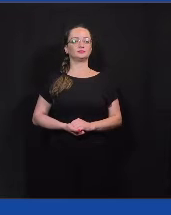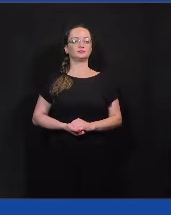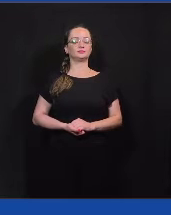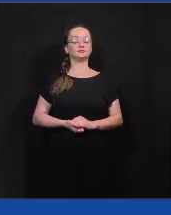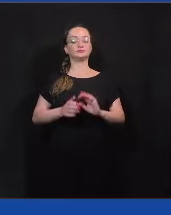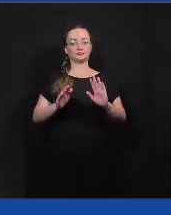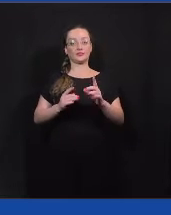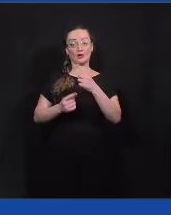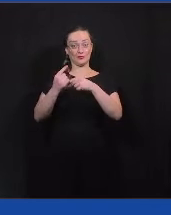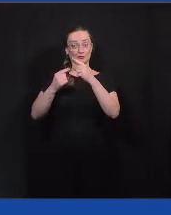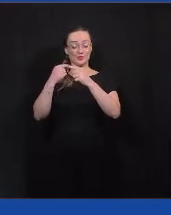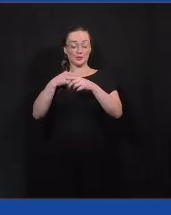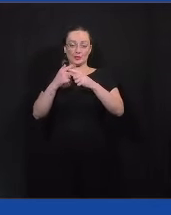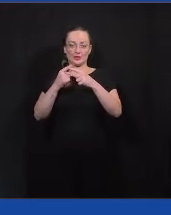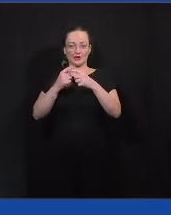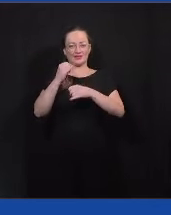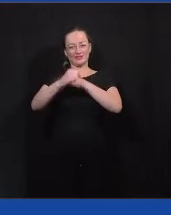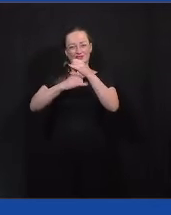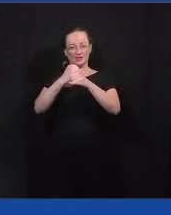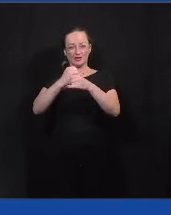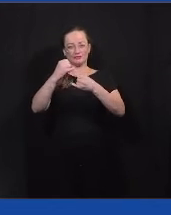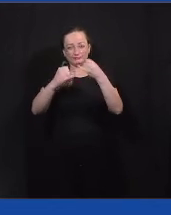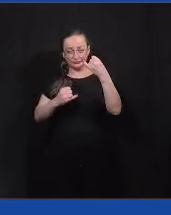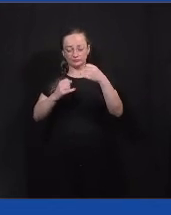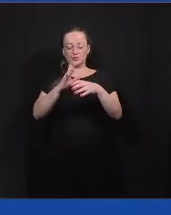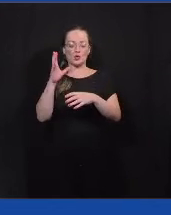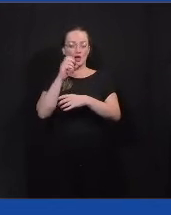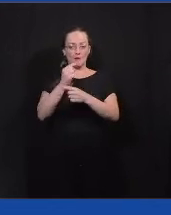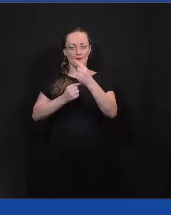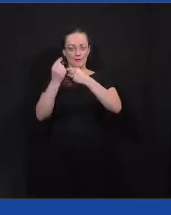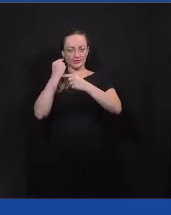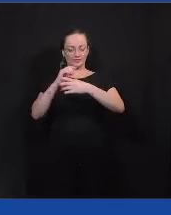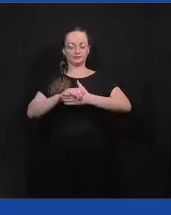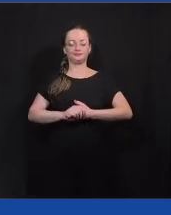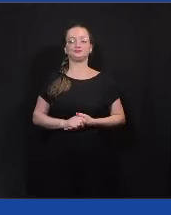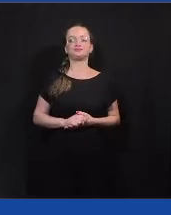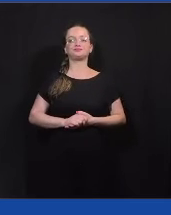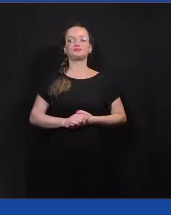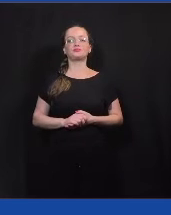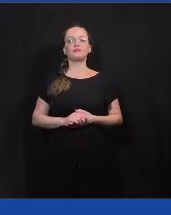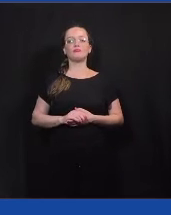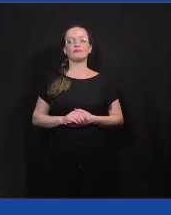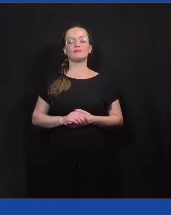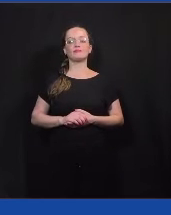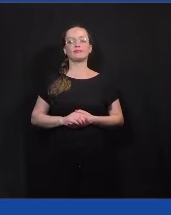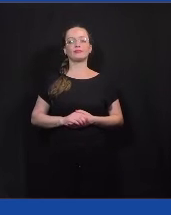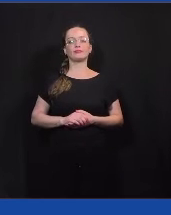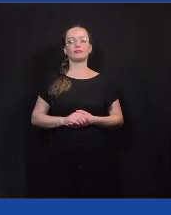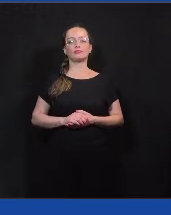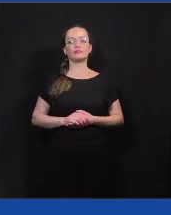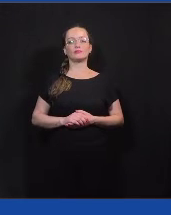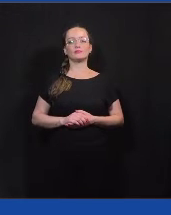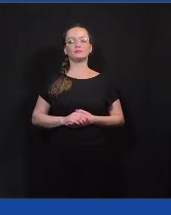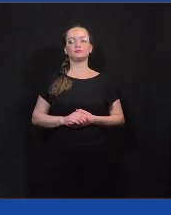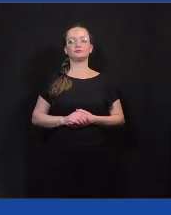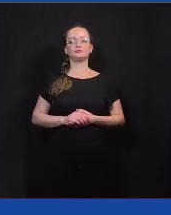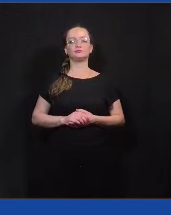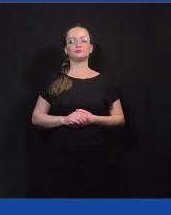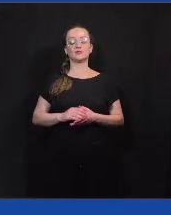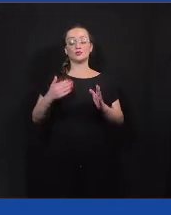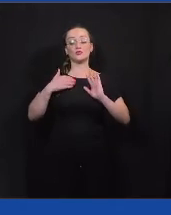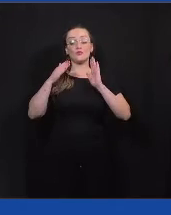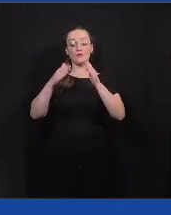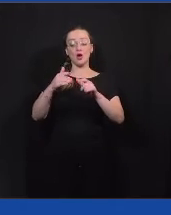voltando, acho que deu uma travadinha de leve, então, vou voltar rapidinho, voltando para a parte que a gente está querendo trabalhar cada vez mais com educação